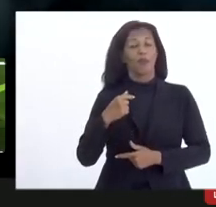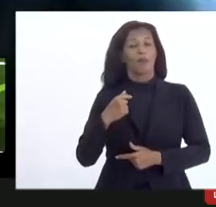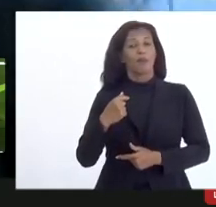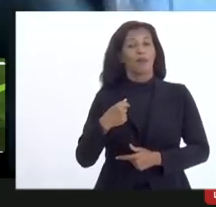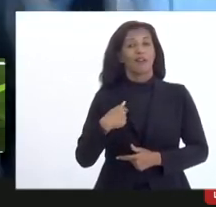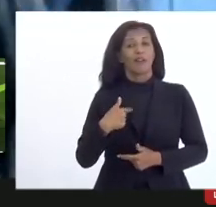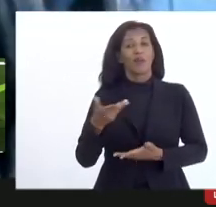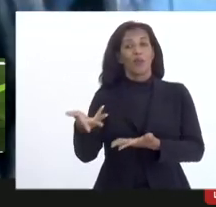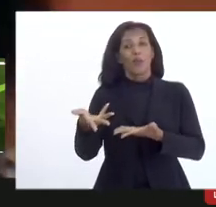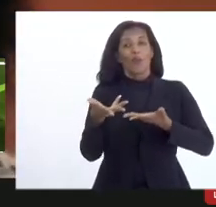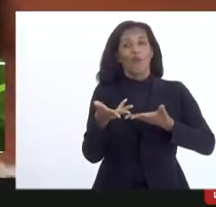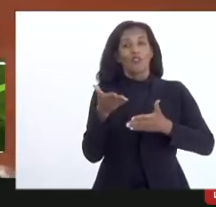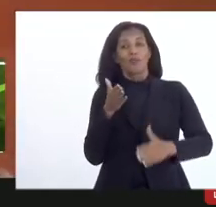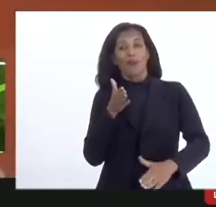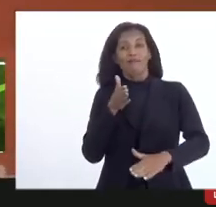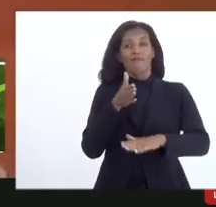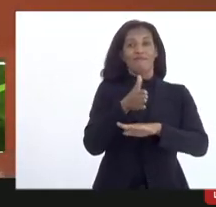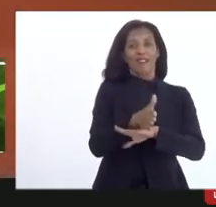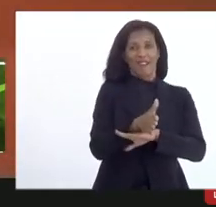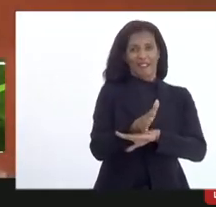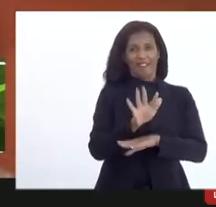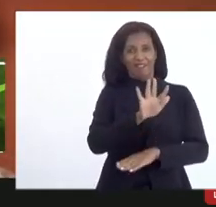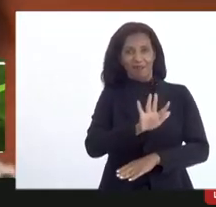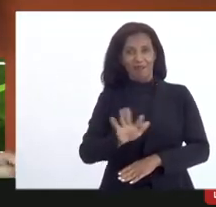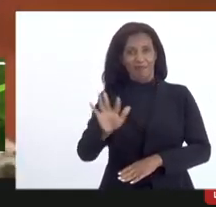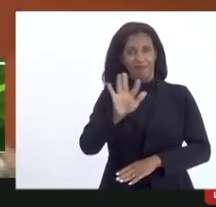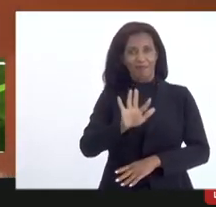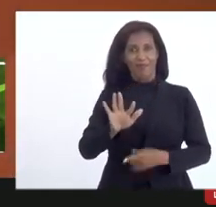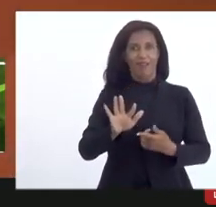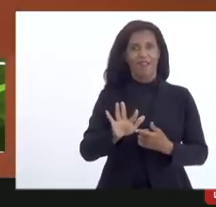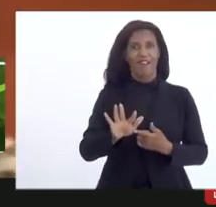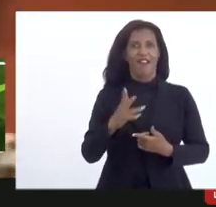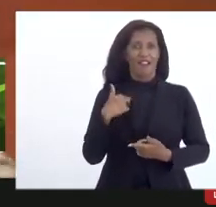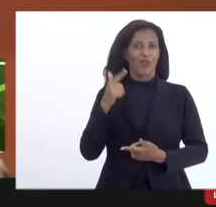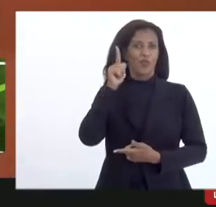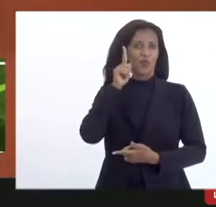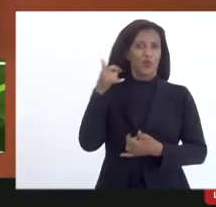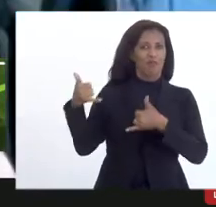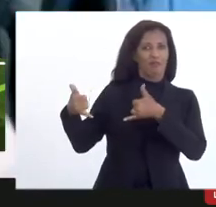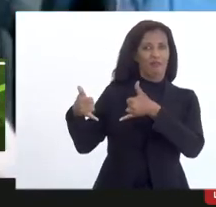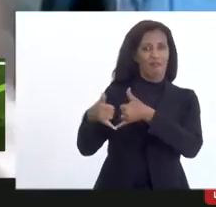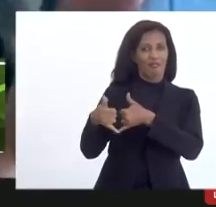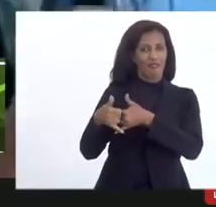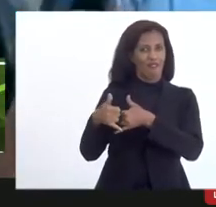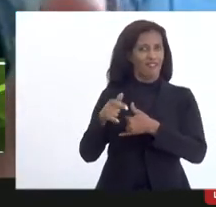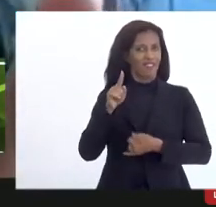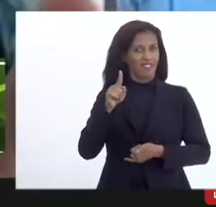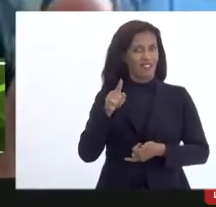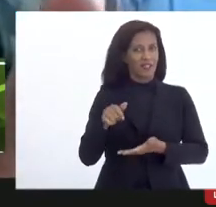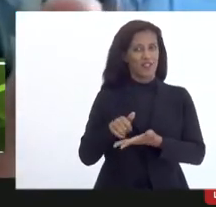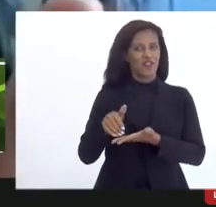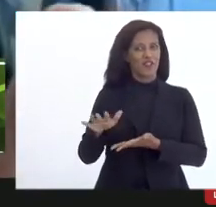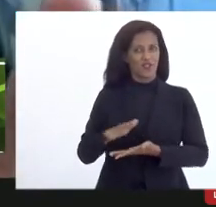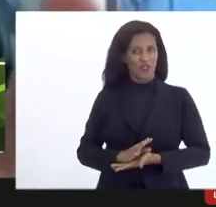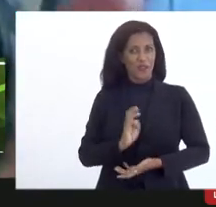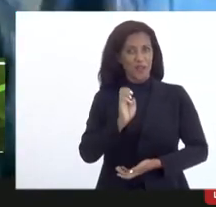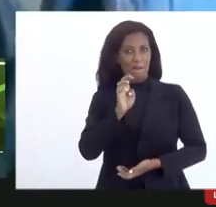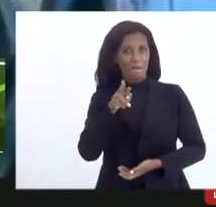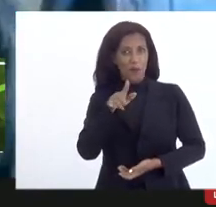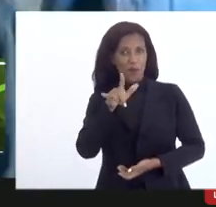o convite pra entrar e aí consegui falar com a Morgana exclusão e bullying contra o Tiago